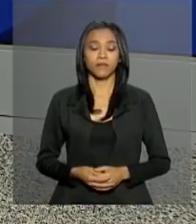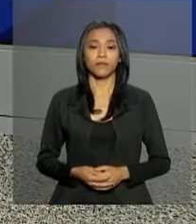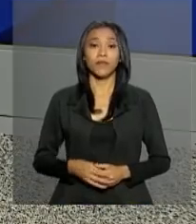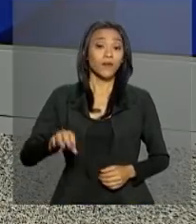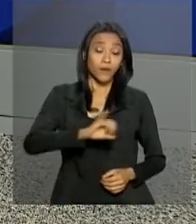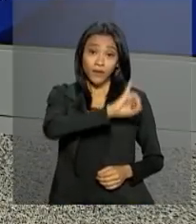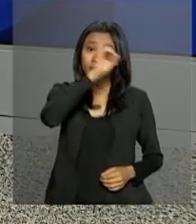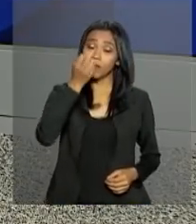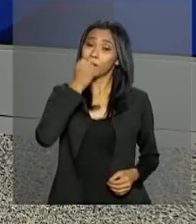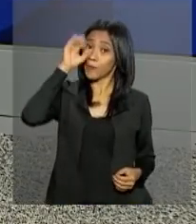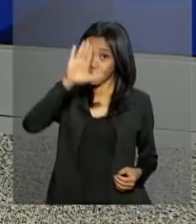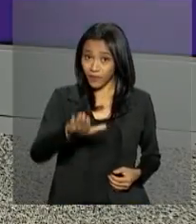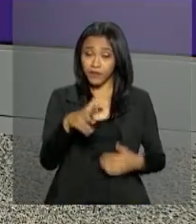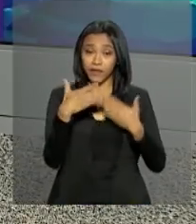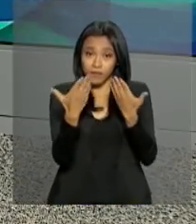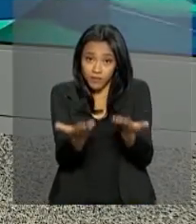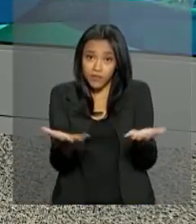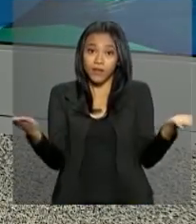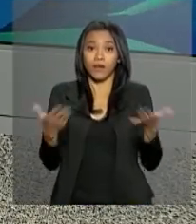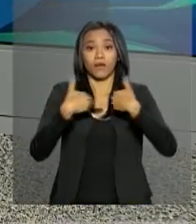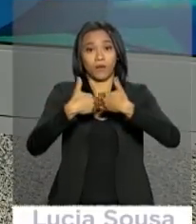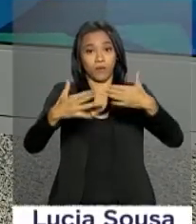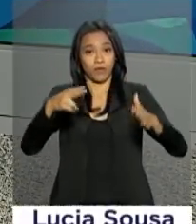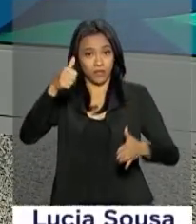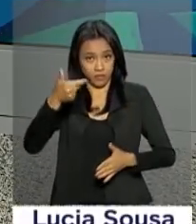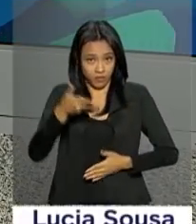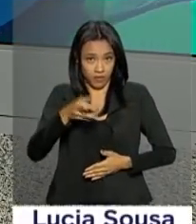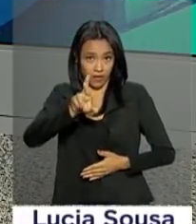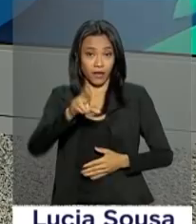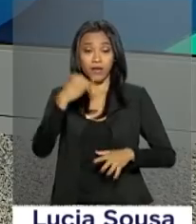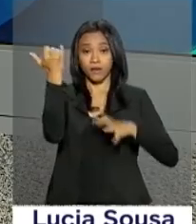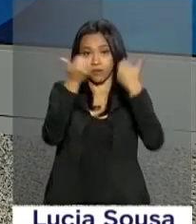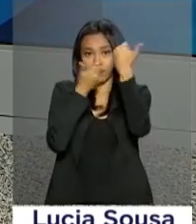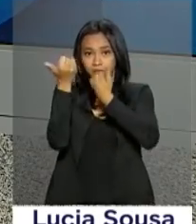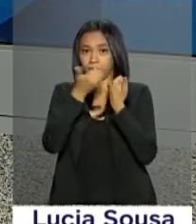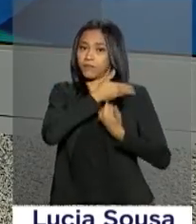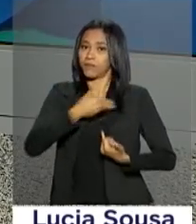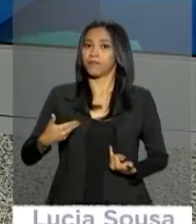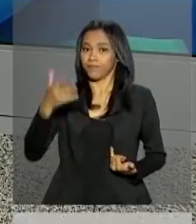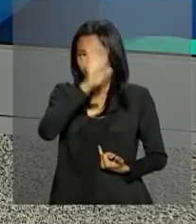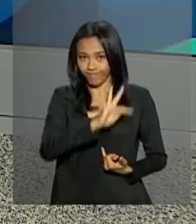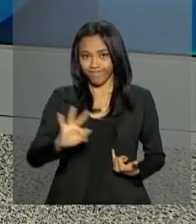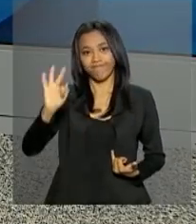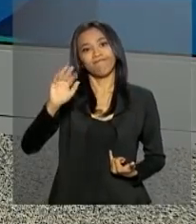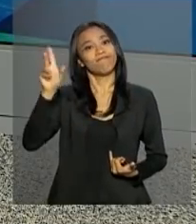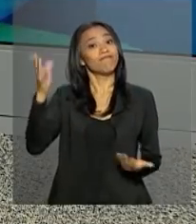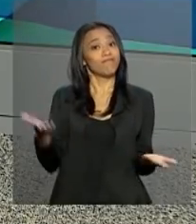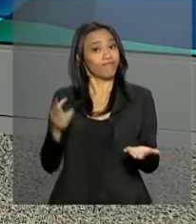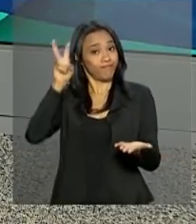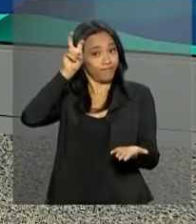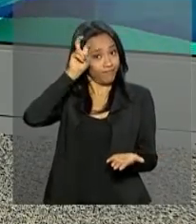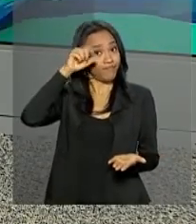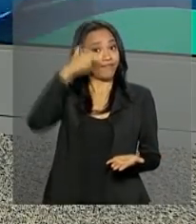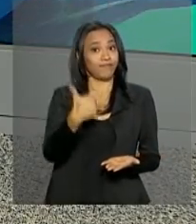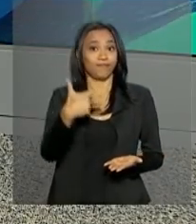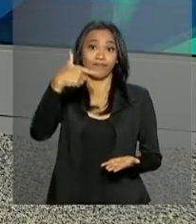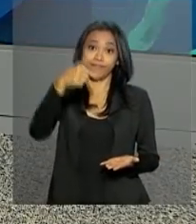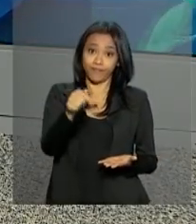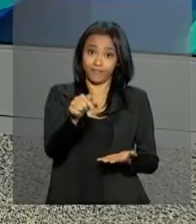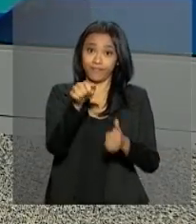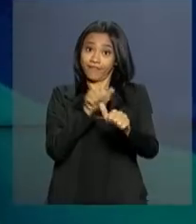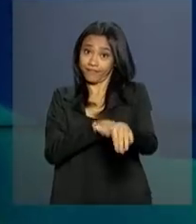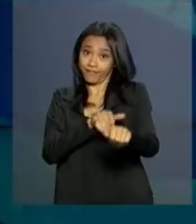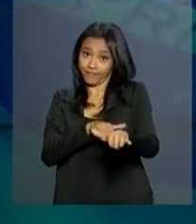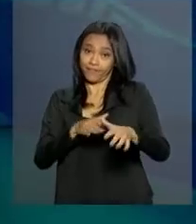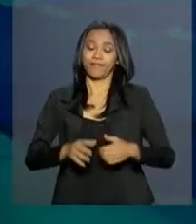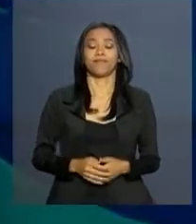Olá, boa tarde pra você. Começa agora o repórter NBR com as notícias do governo federal desta quinta-feira, 27 de setembro.